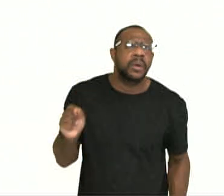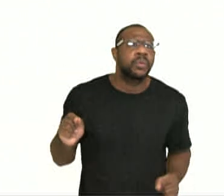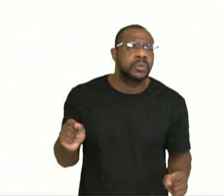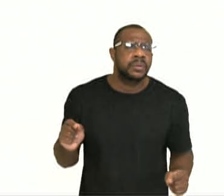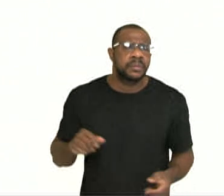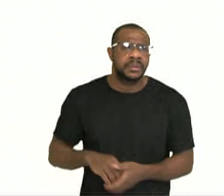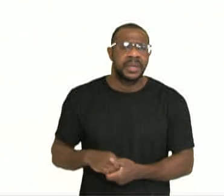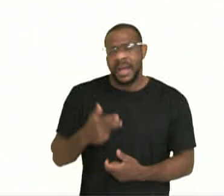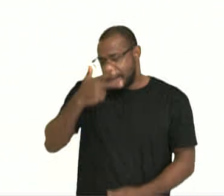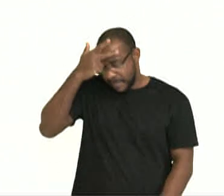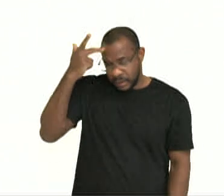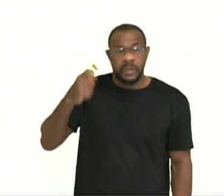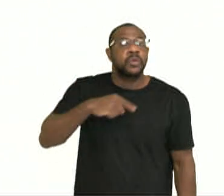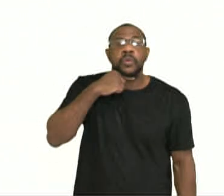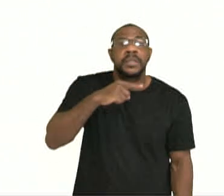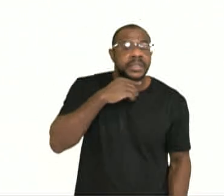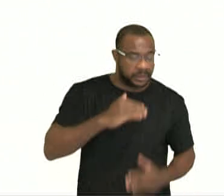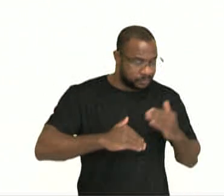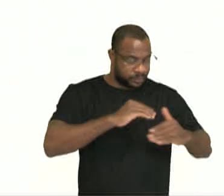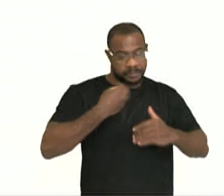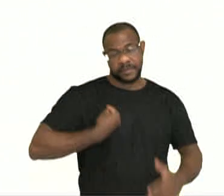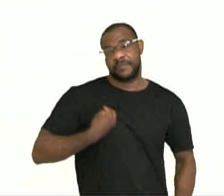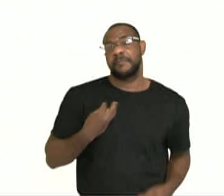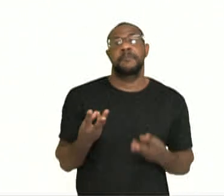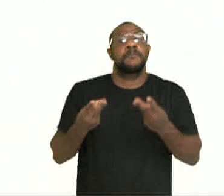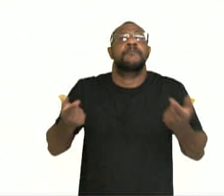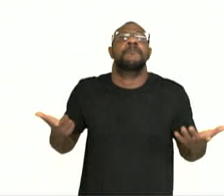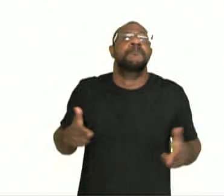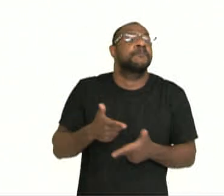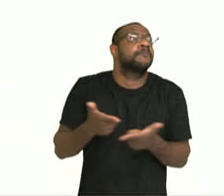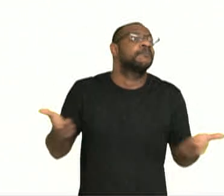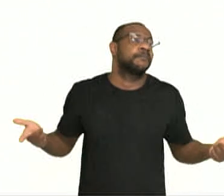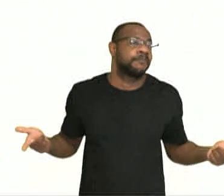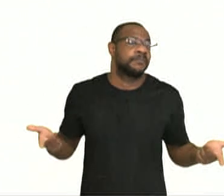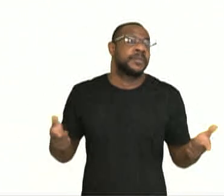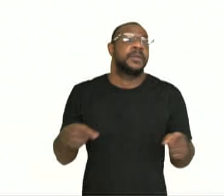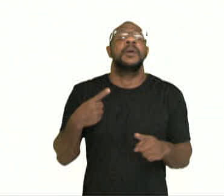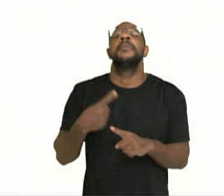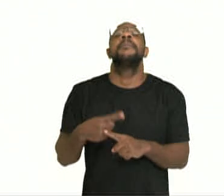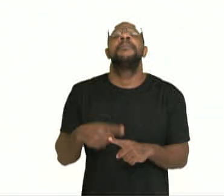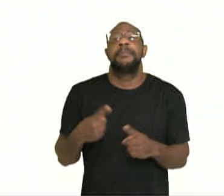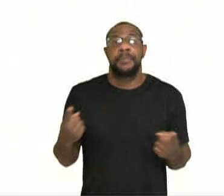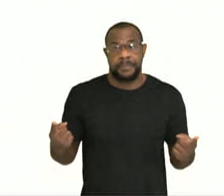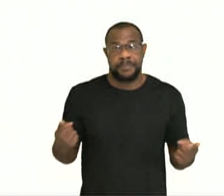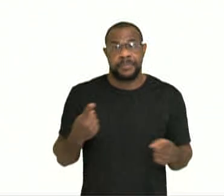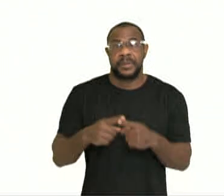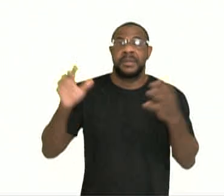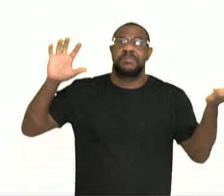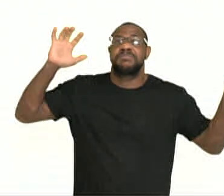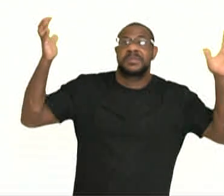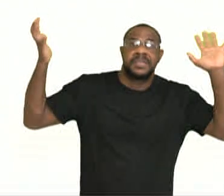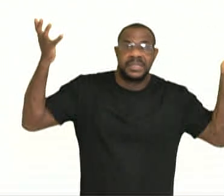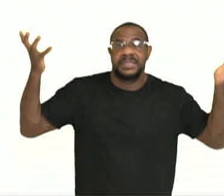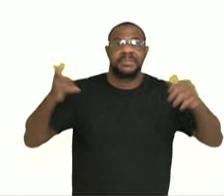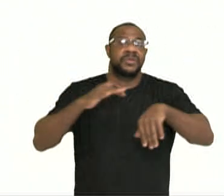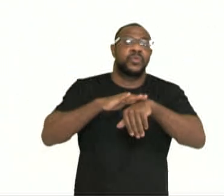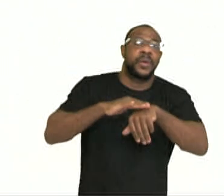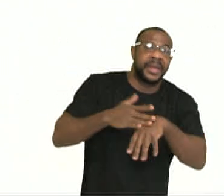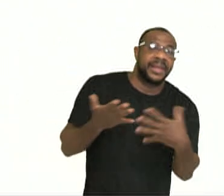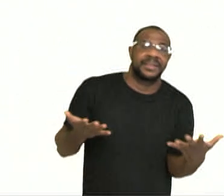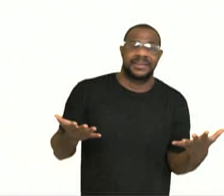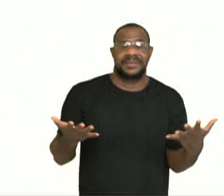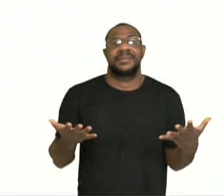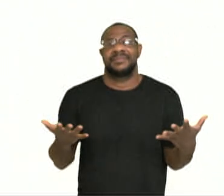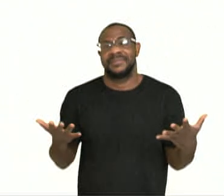da pessoa não conseguir desenvolver uma qualidade de vida? Os desastres naturais, os climas extremos ou as doenças são